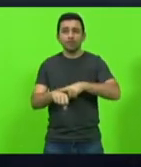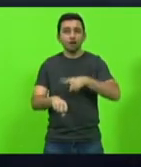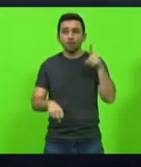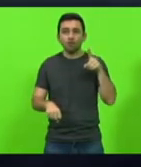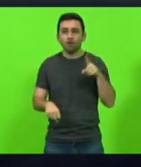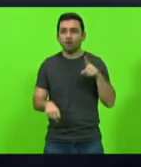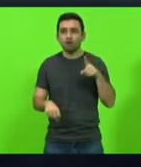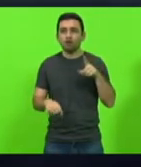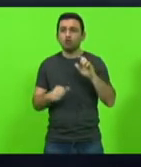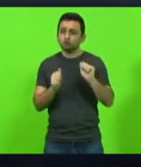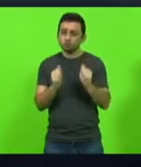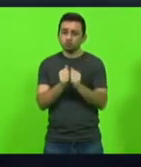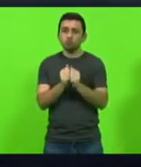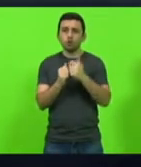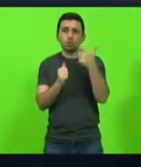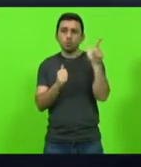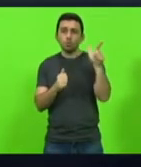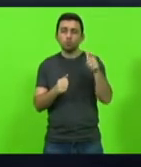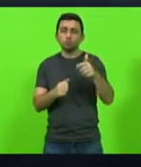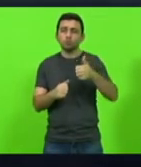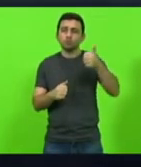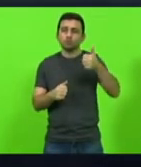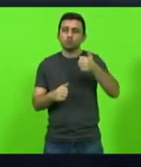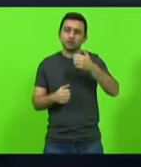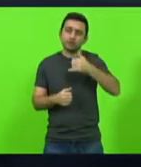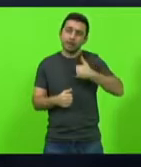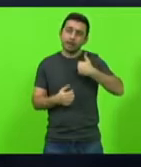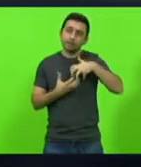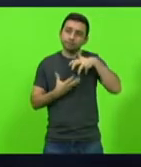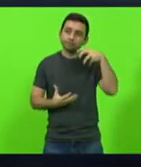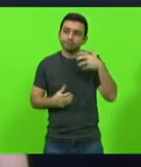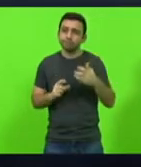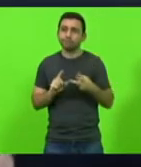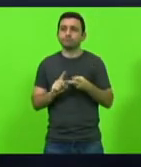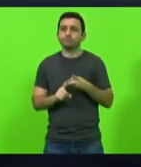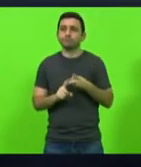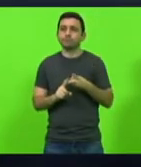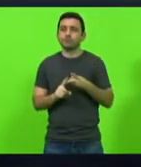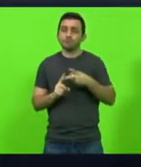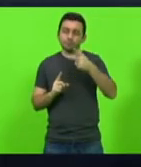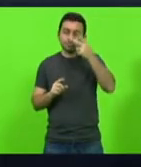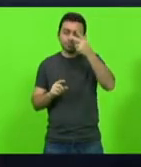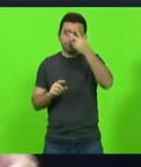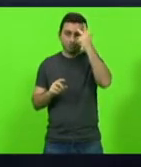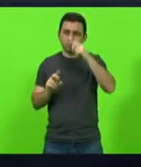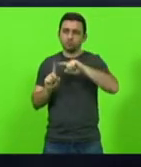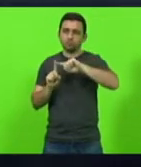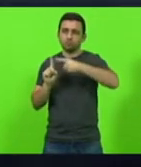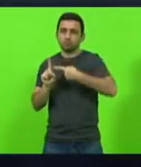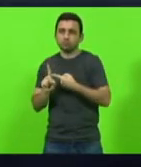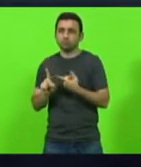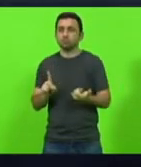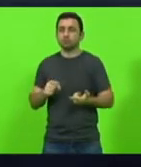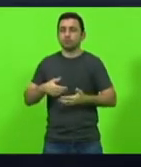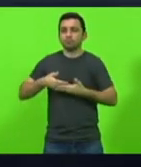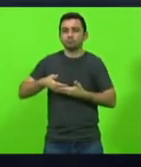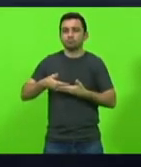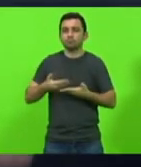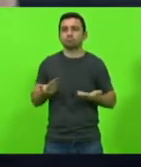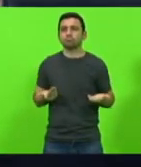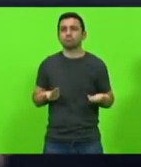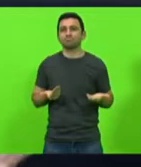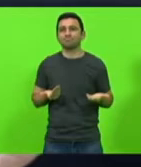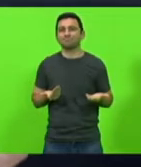juntamente com as outras preferências como idosos como gestantes lactantes nós